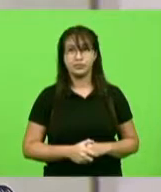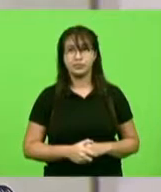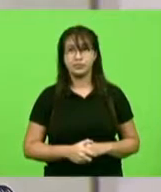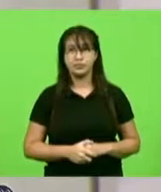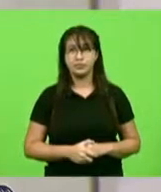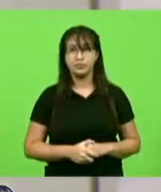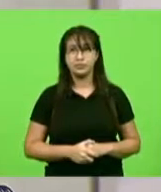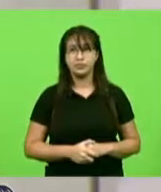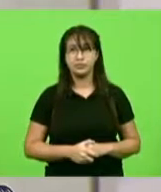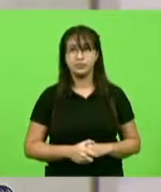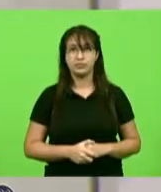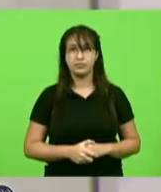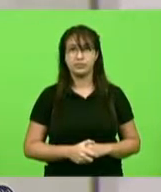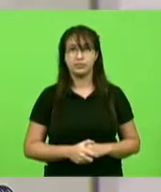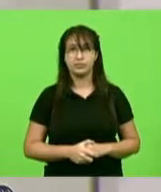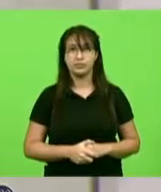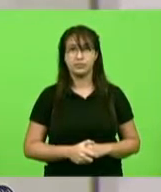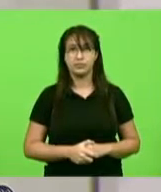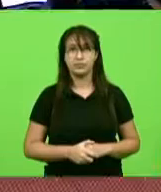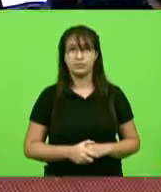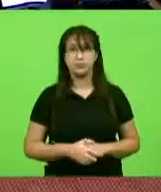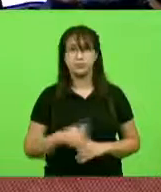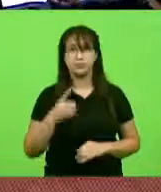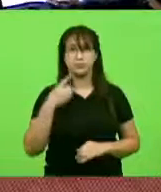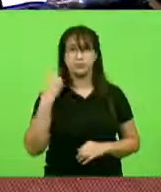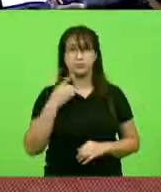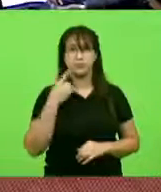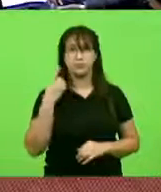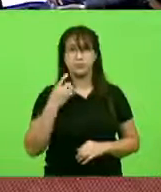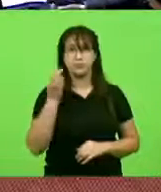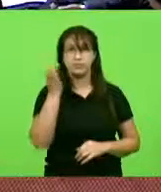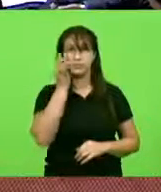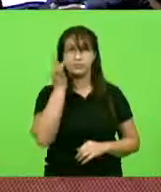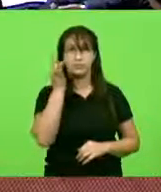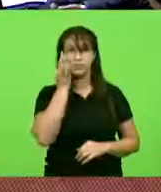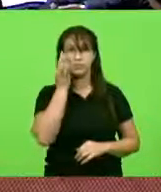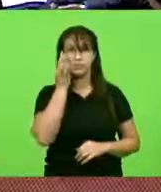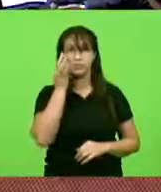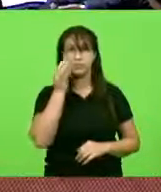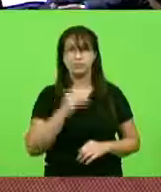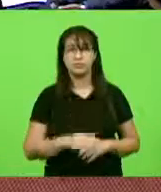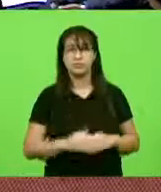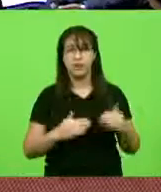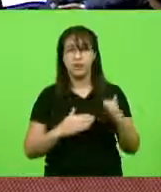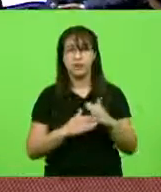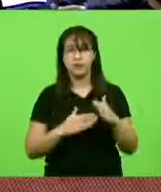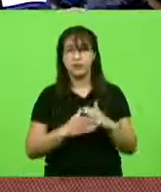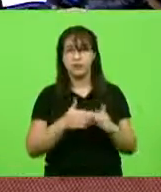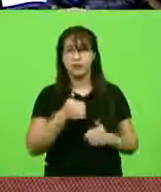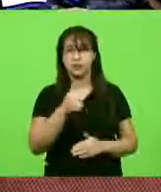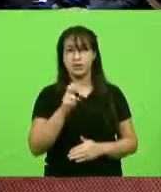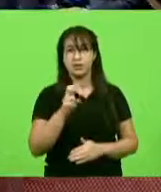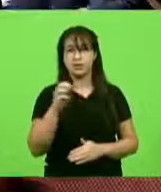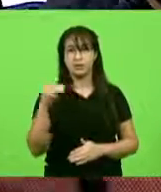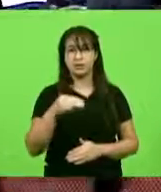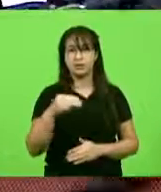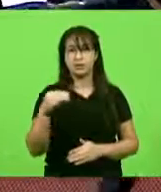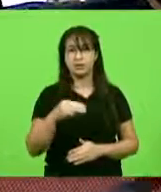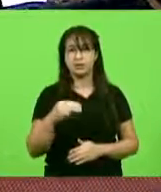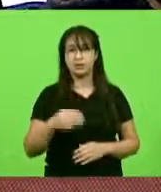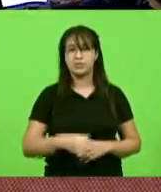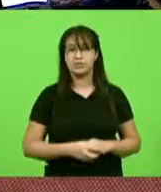Perdão. Deputado Fernando, por 15 minutos, deputado. Senhoras